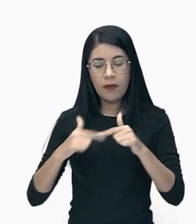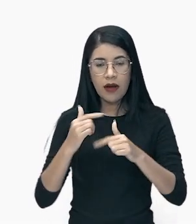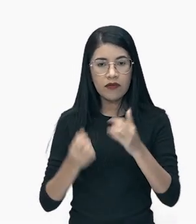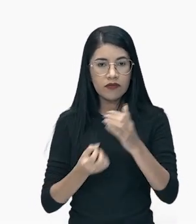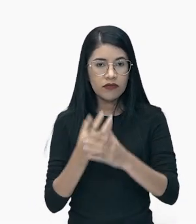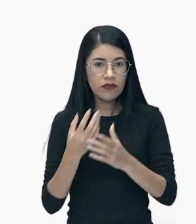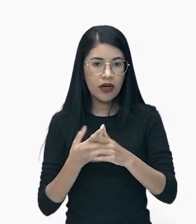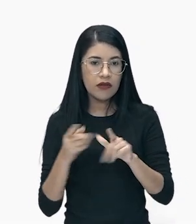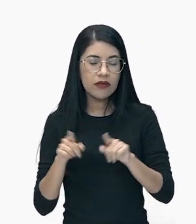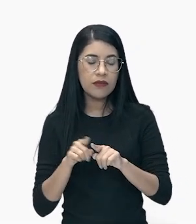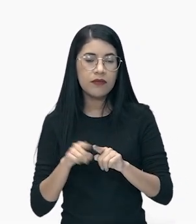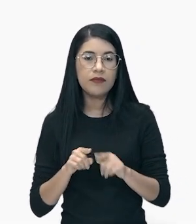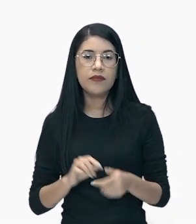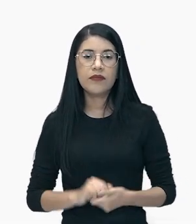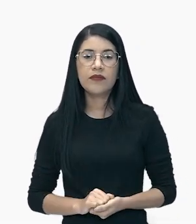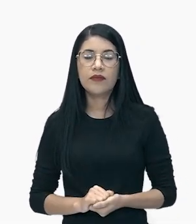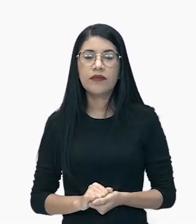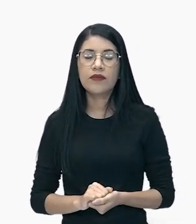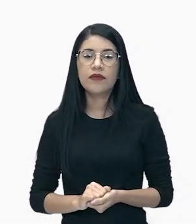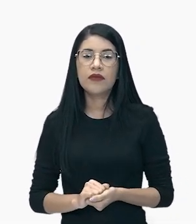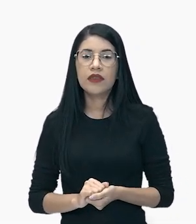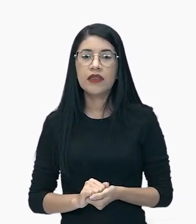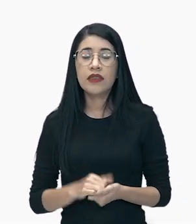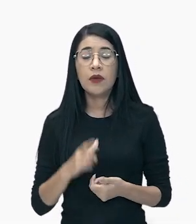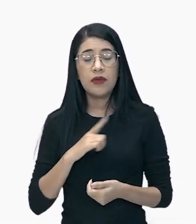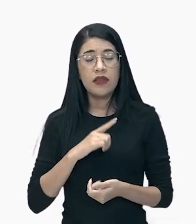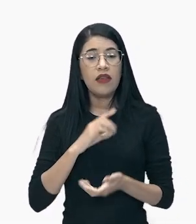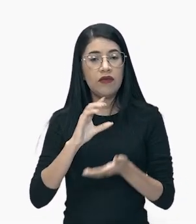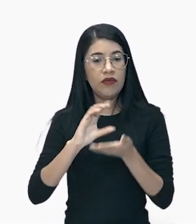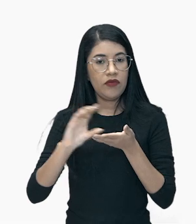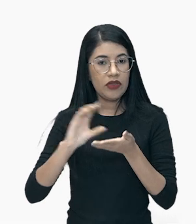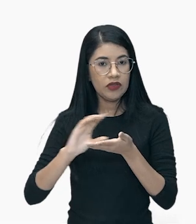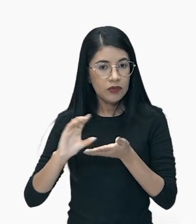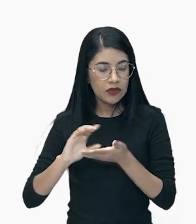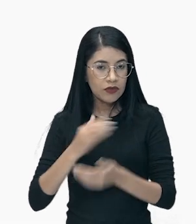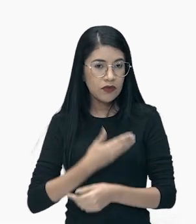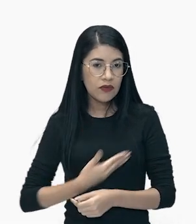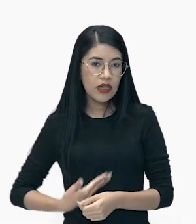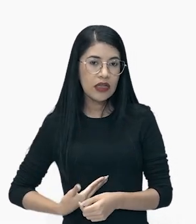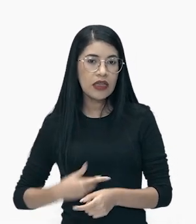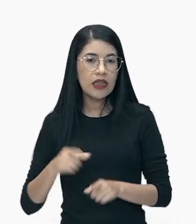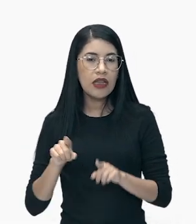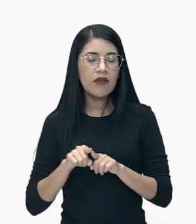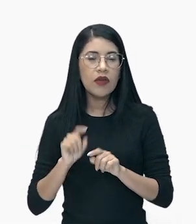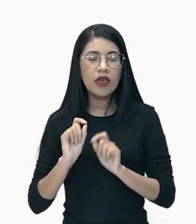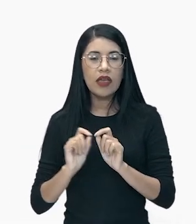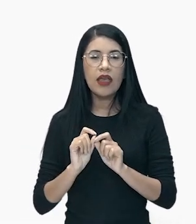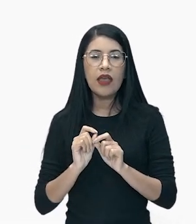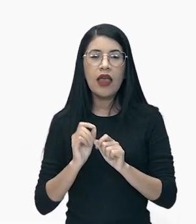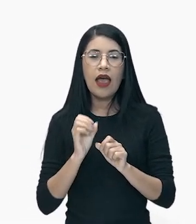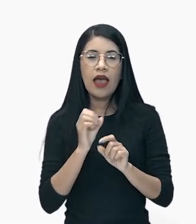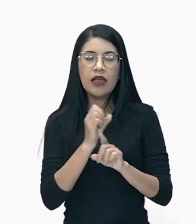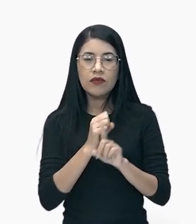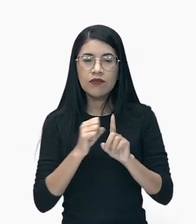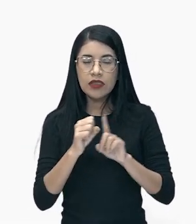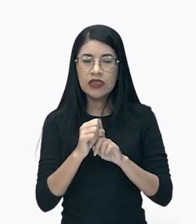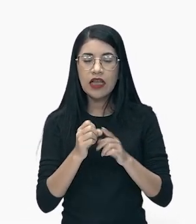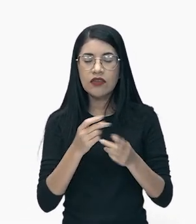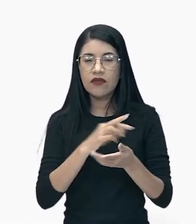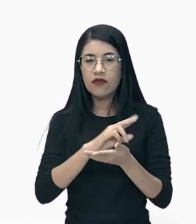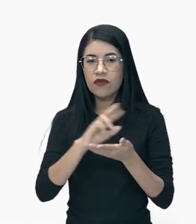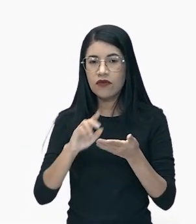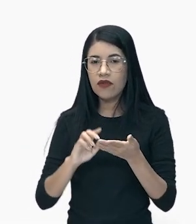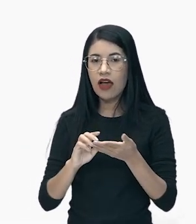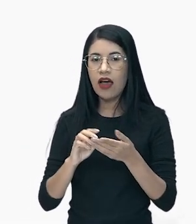Houve também, galera, por parte dos investimentos do Estado, medidas sociais, subsídio de desemprego e